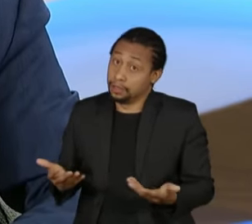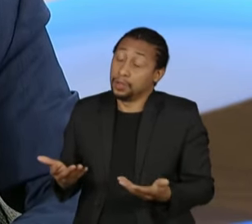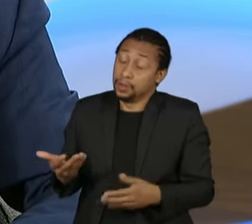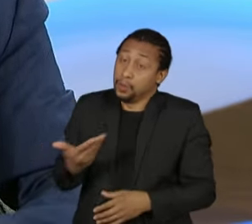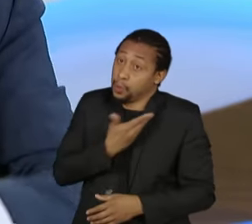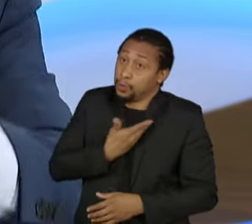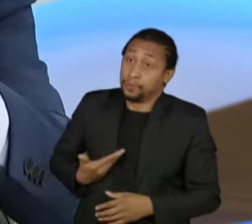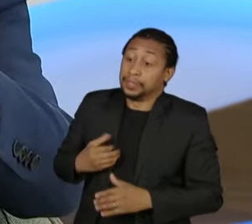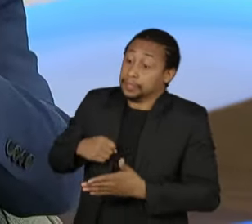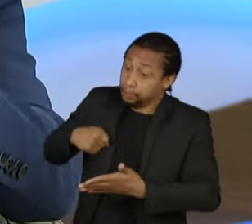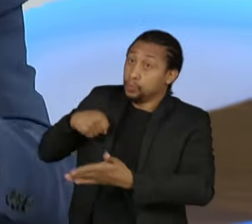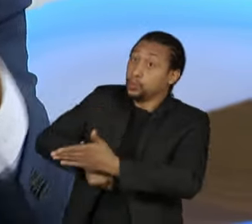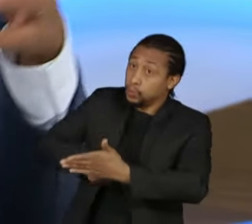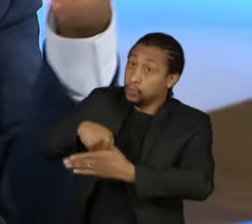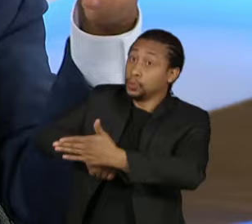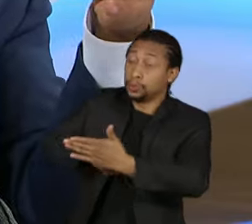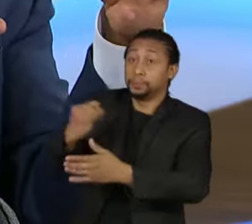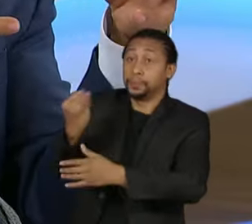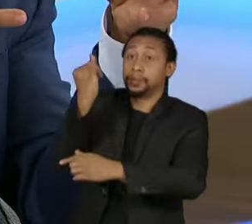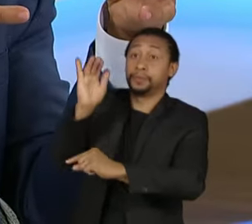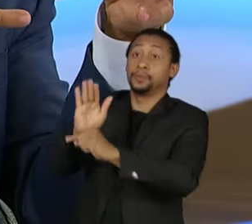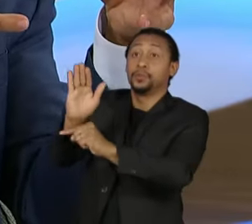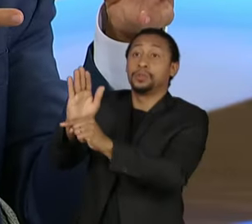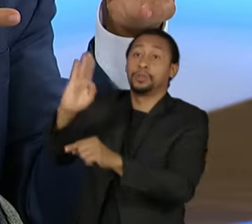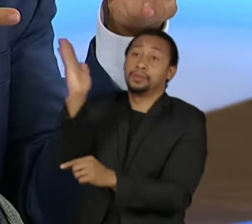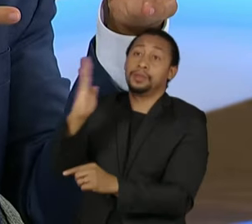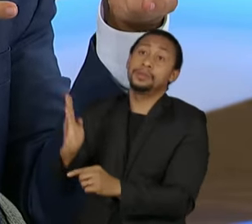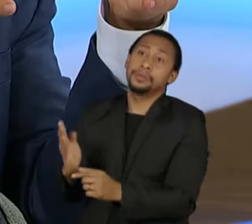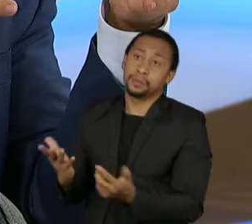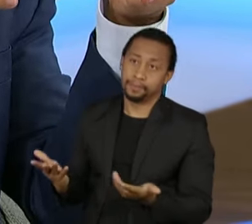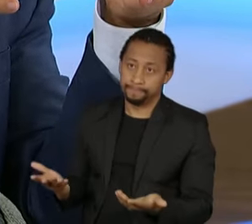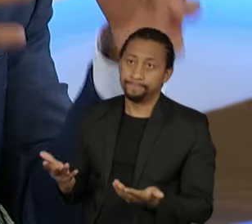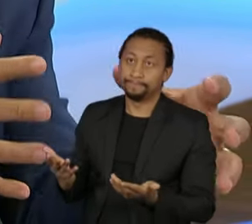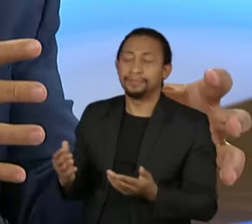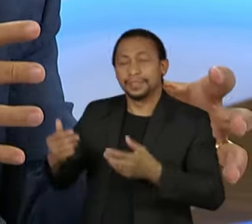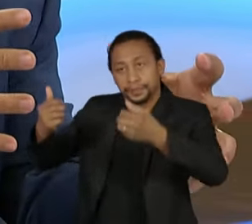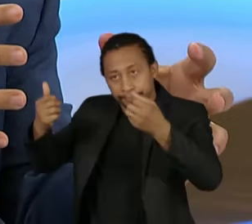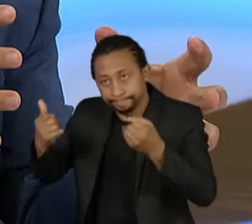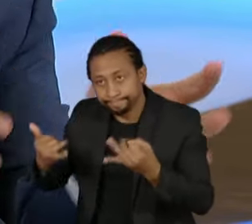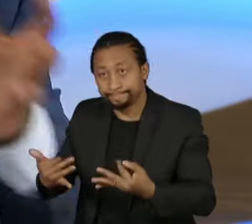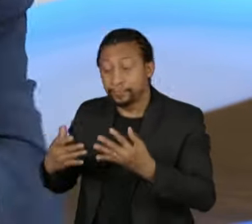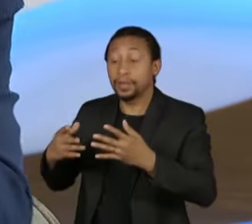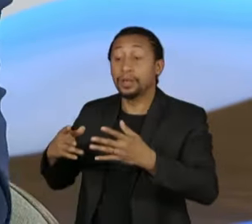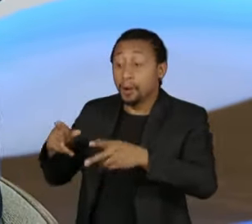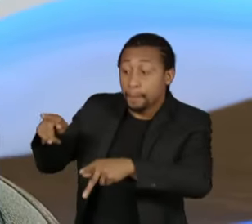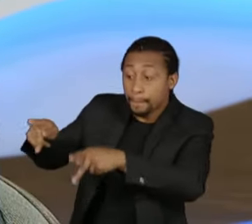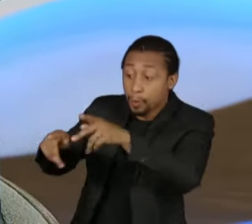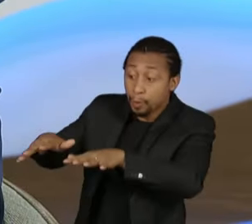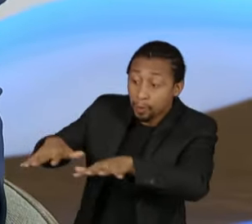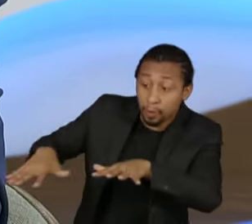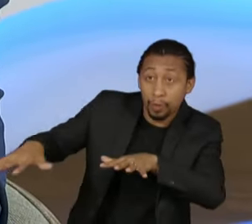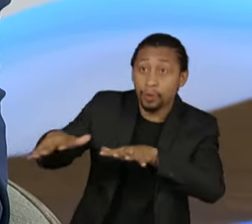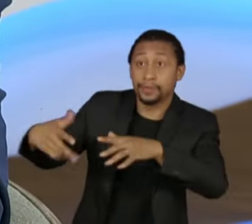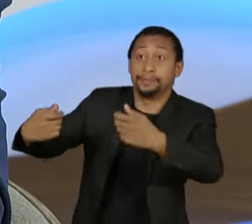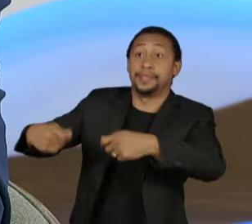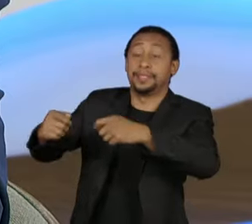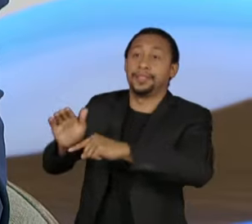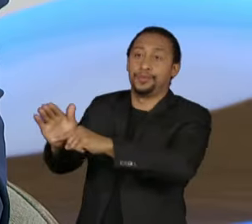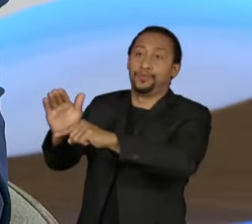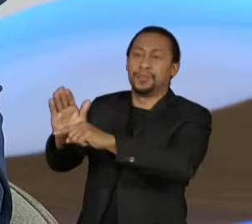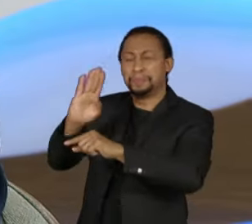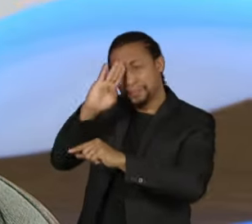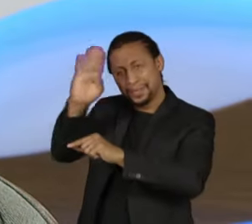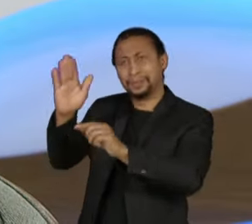Brasil, de um lado, para colocar, como eu digo, o povo no orçamento, especialmente os mais